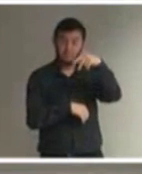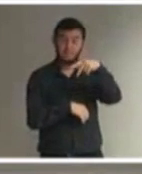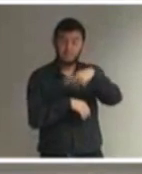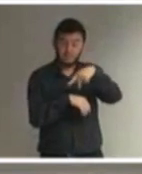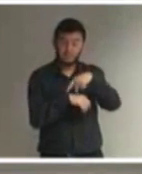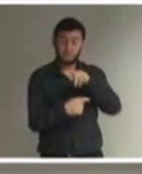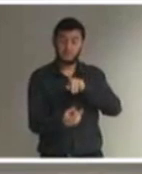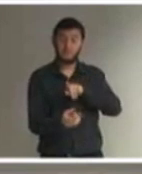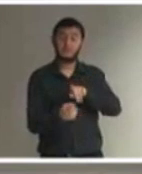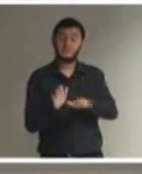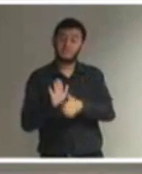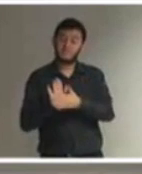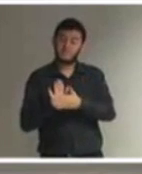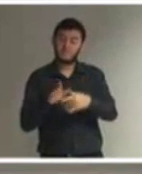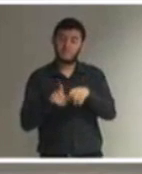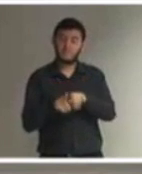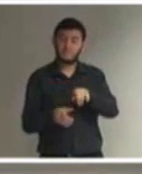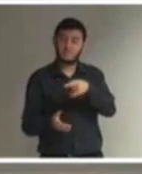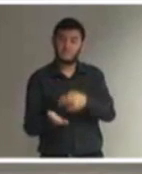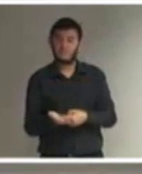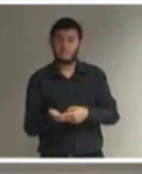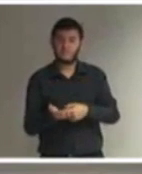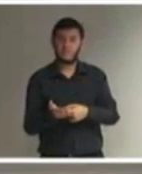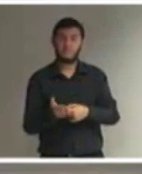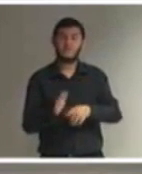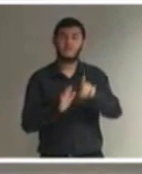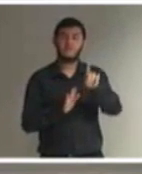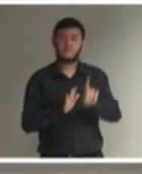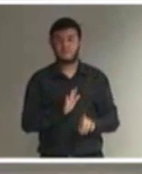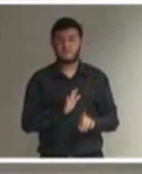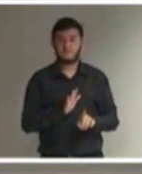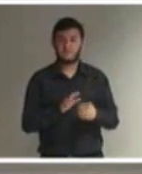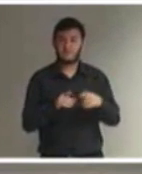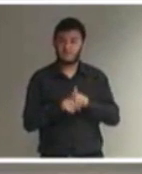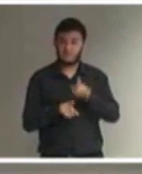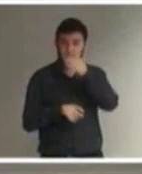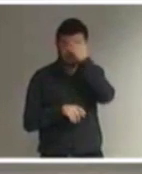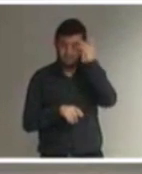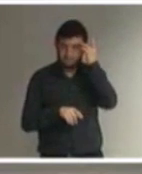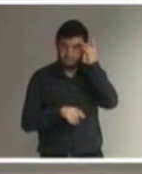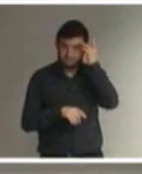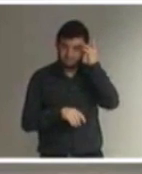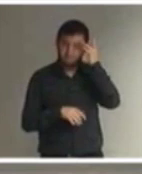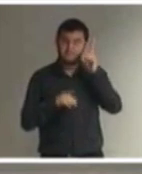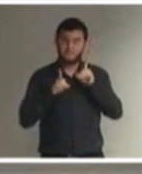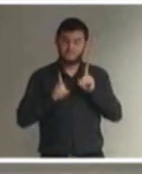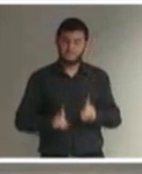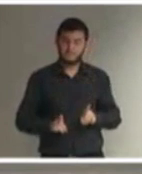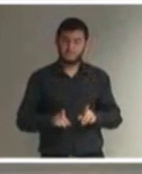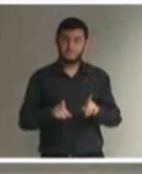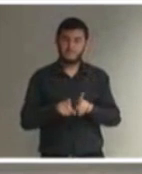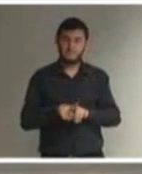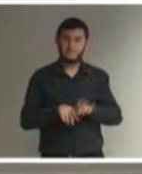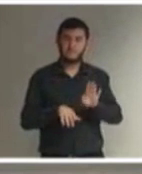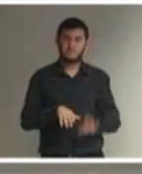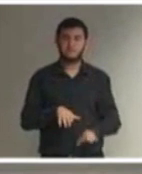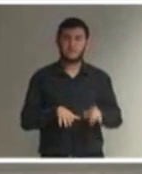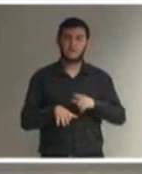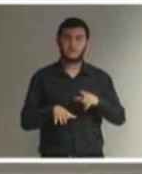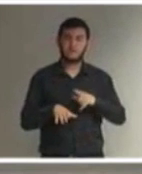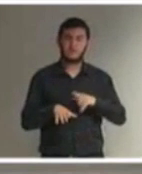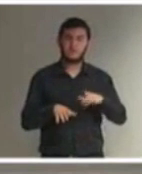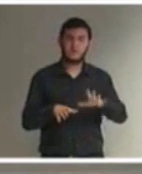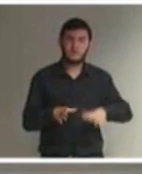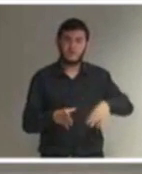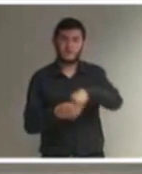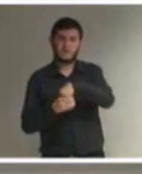cumprimento desse direito. As pessoas com deficiência estão inseridas nesse direito fundamental,